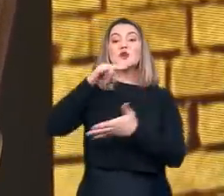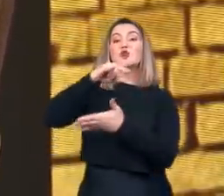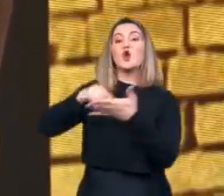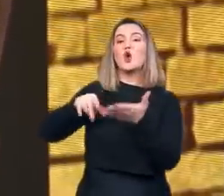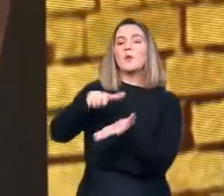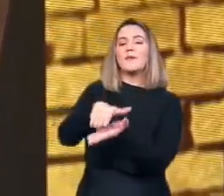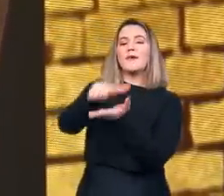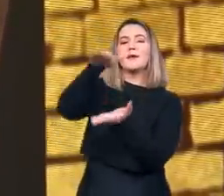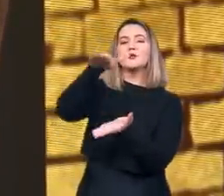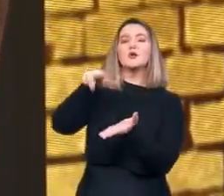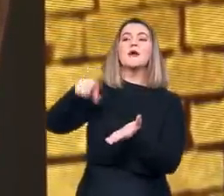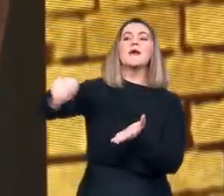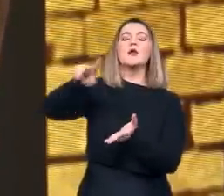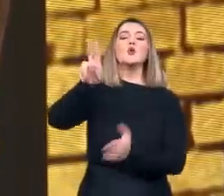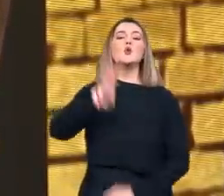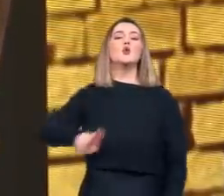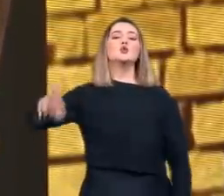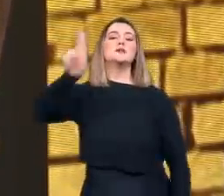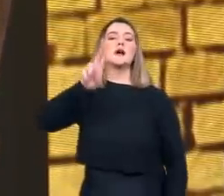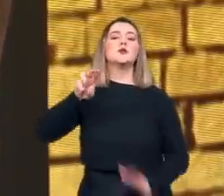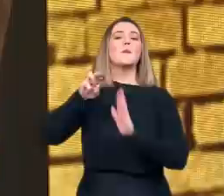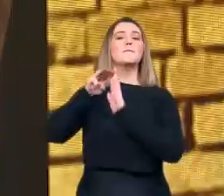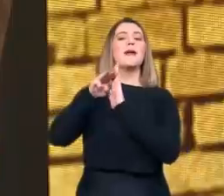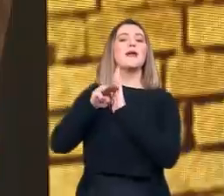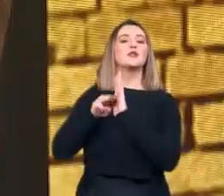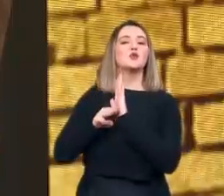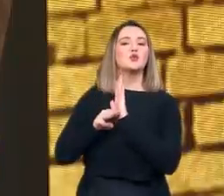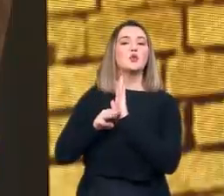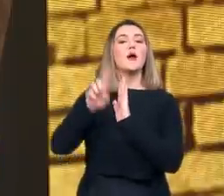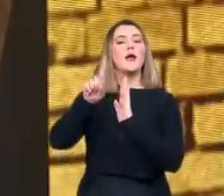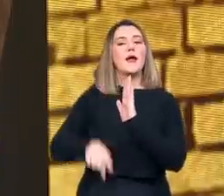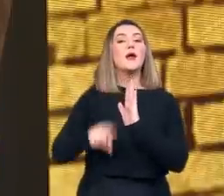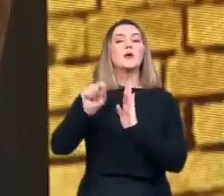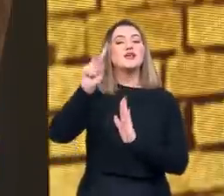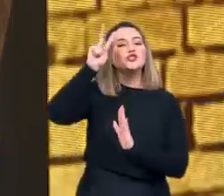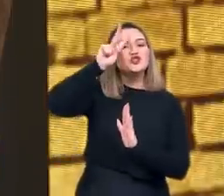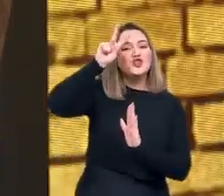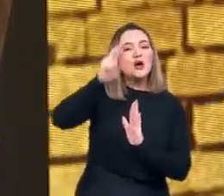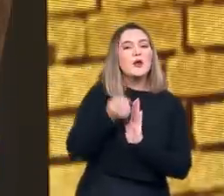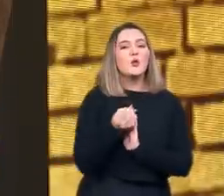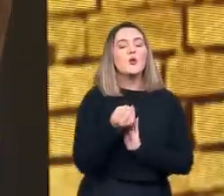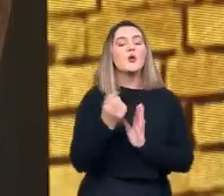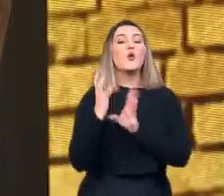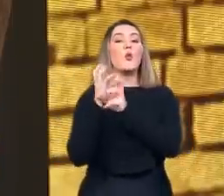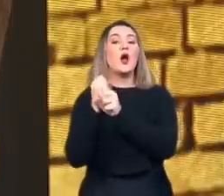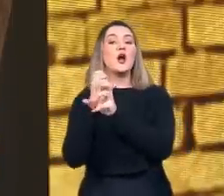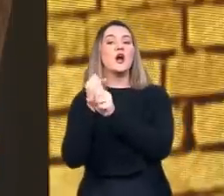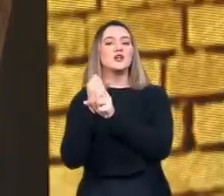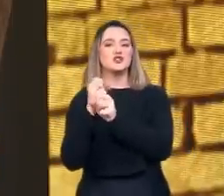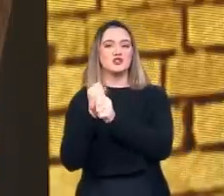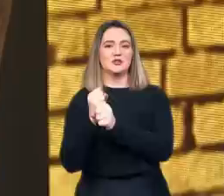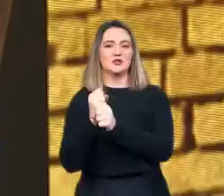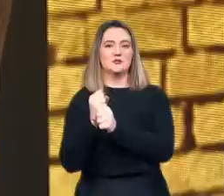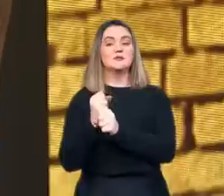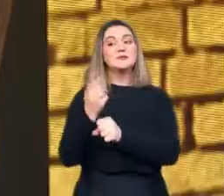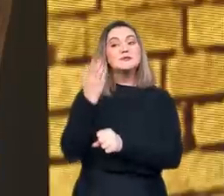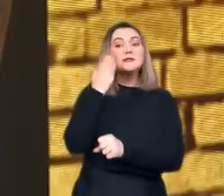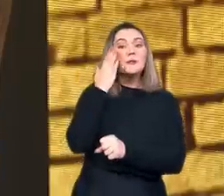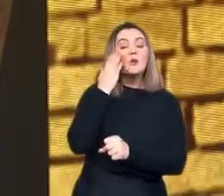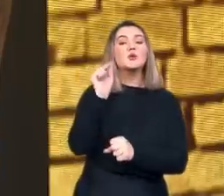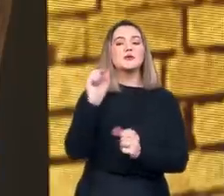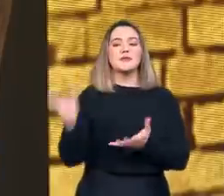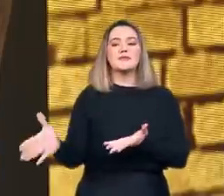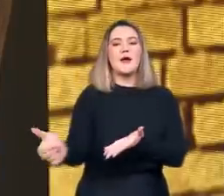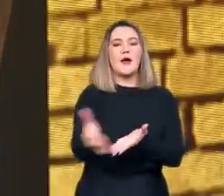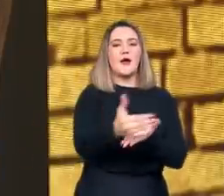método seguido, que é o da historiografia quantitativa, ou seja, a apropriação de dados estatísticos somados a uma